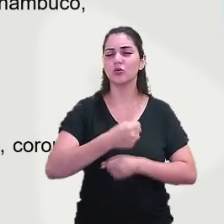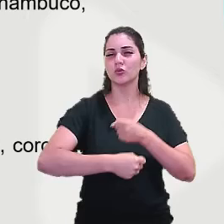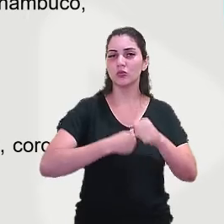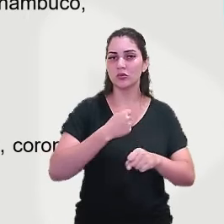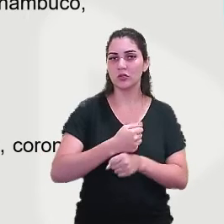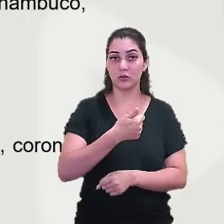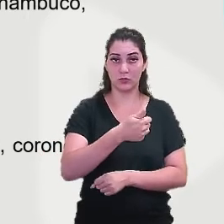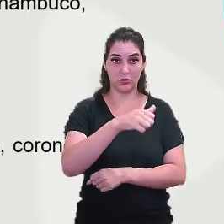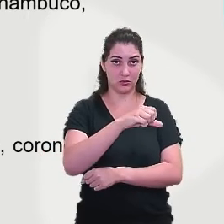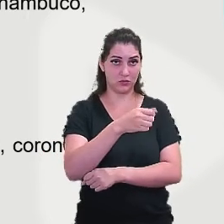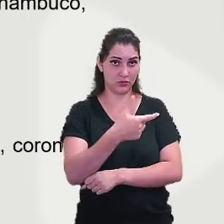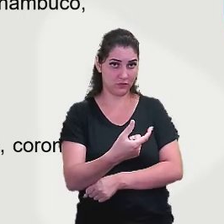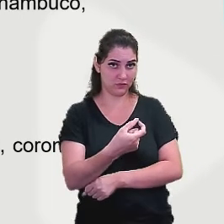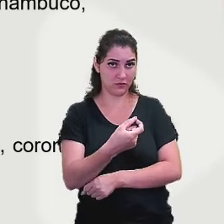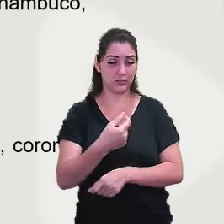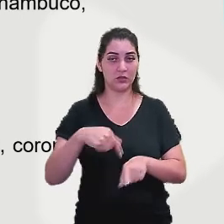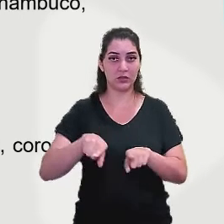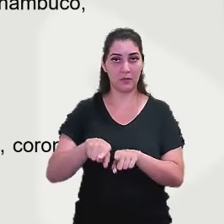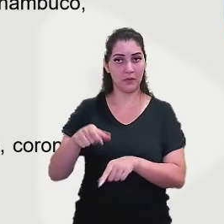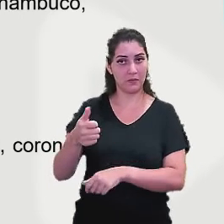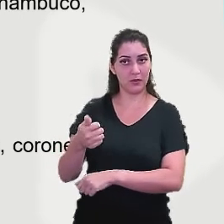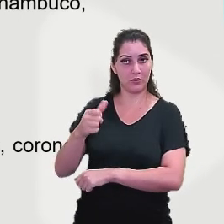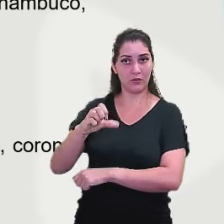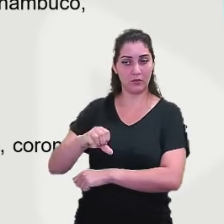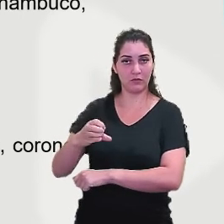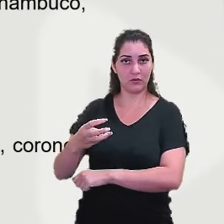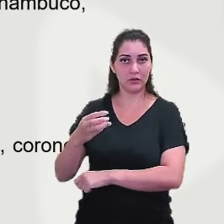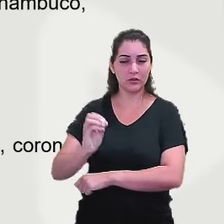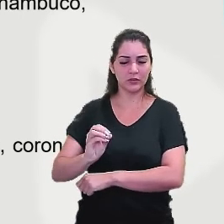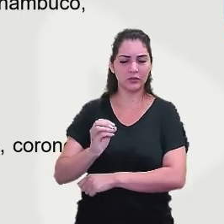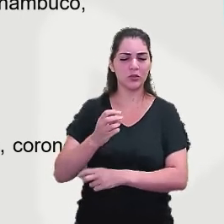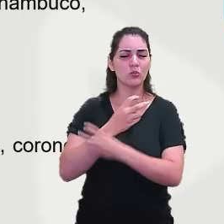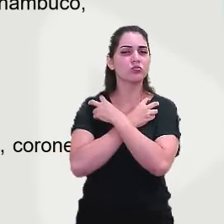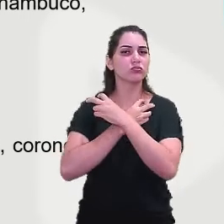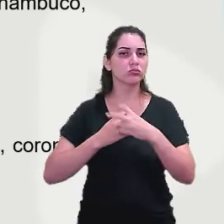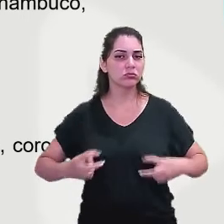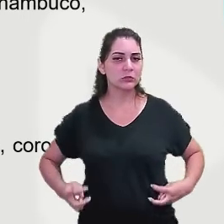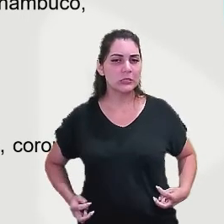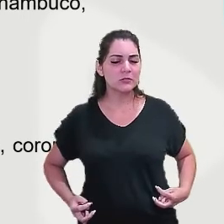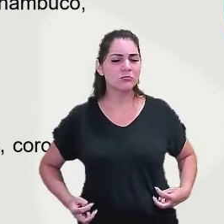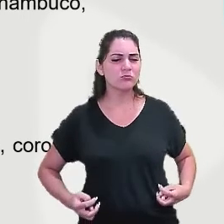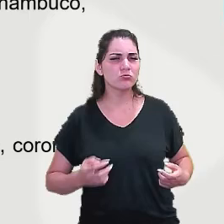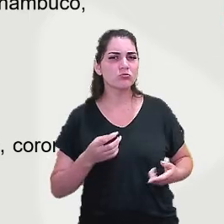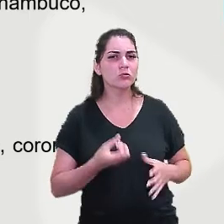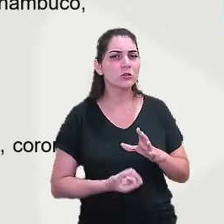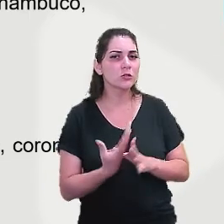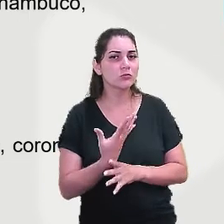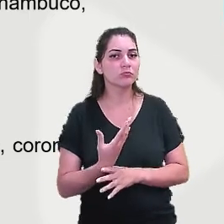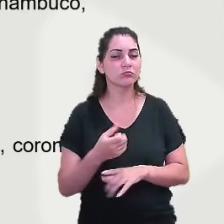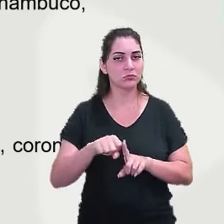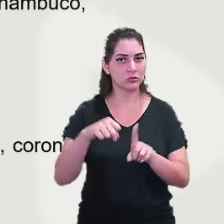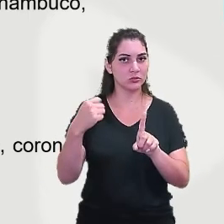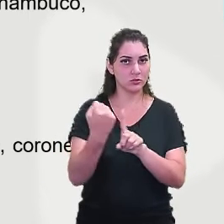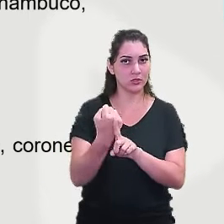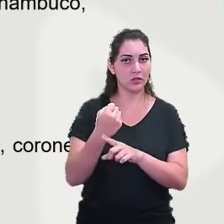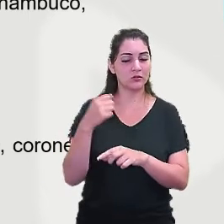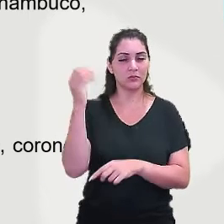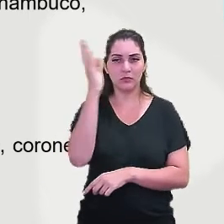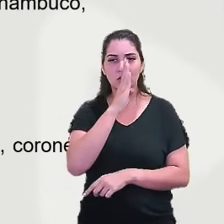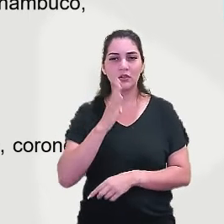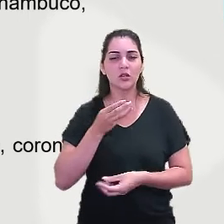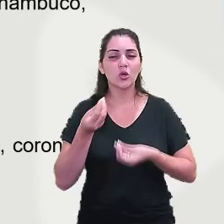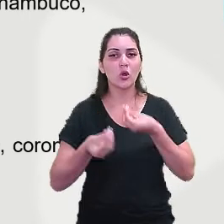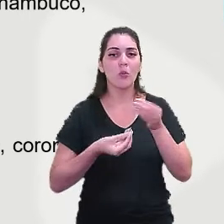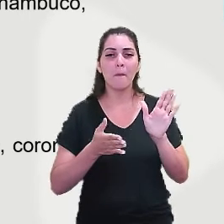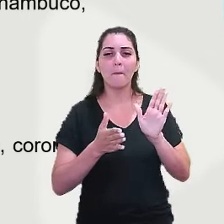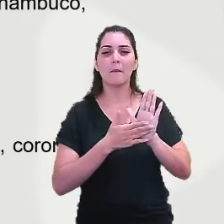1920 e 1930. O cangaço manifestou-se na sociedade brasileira como uma forma de protesto diante das